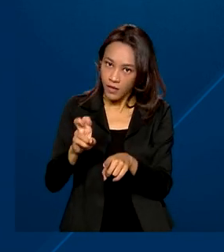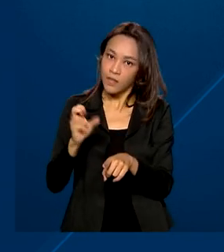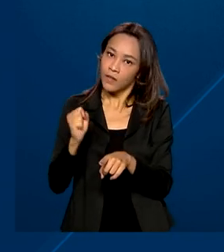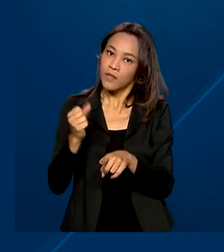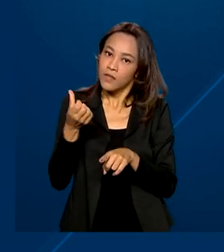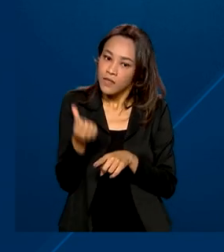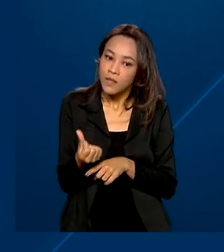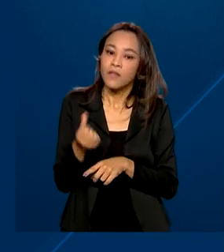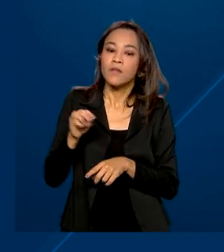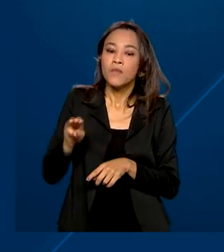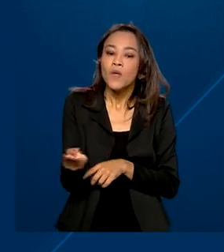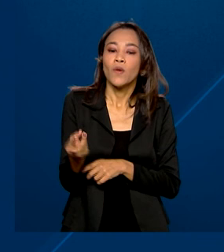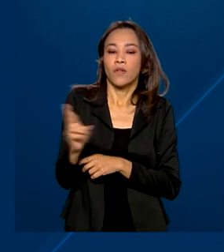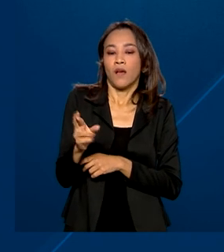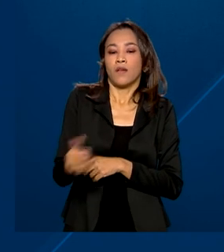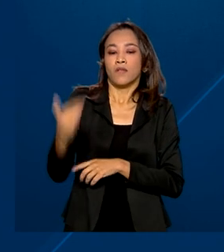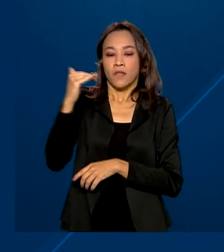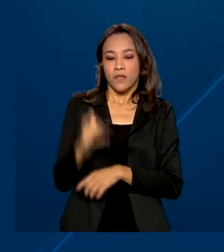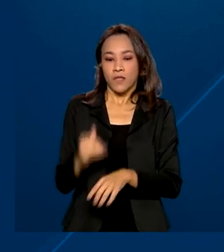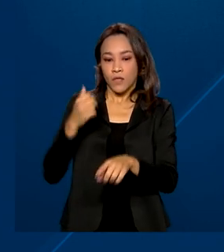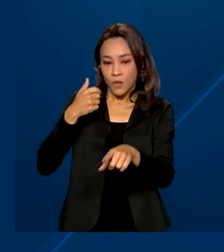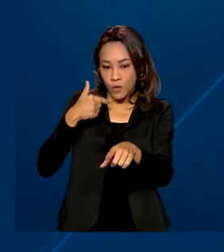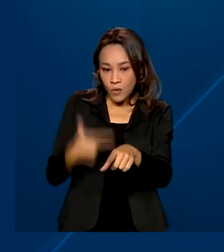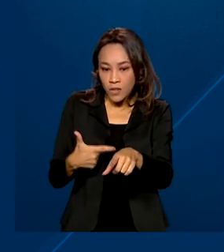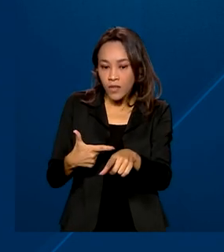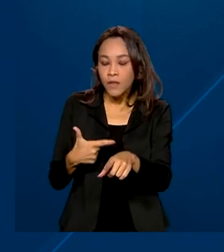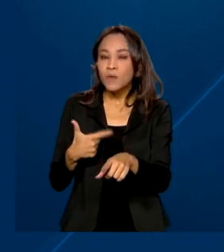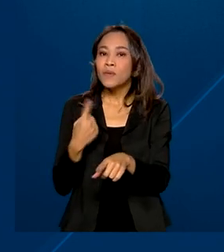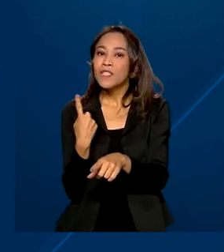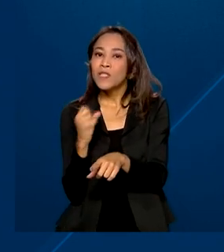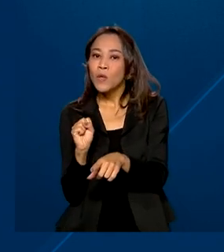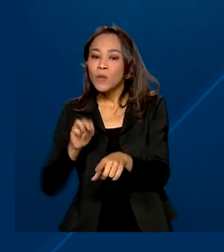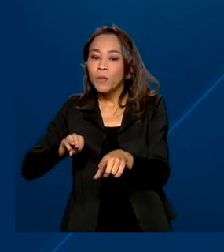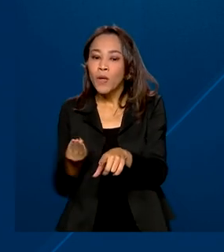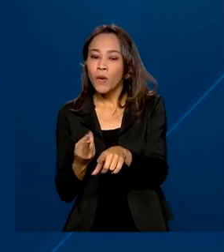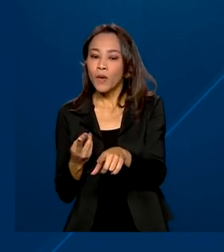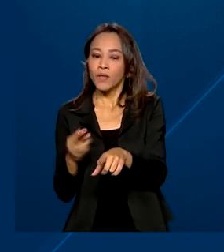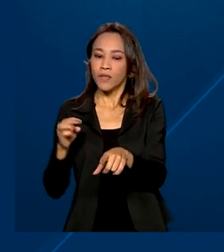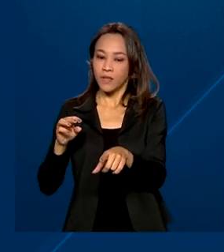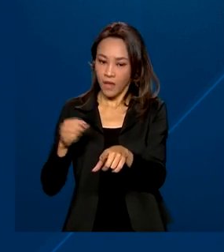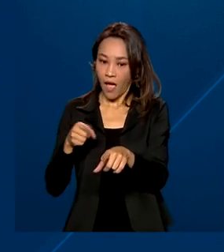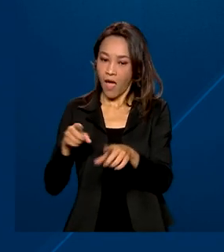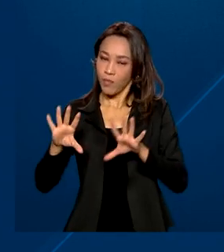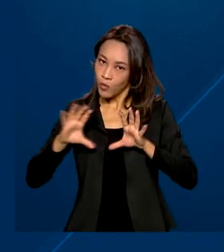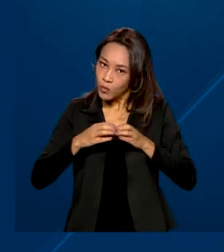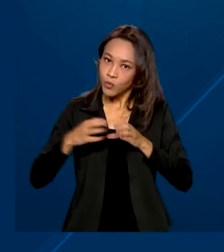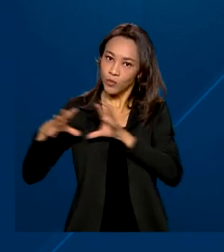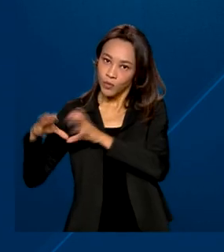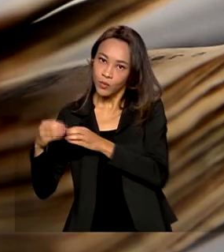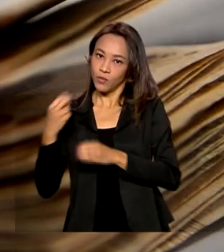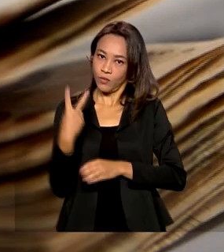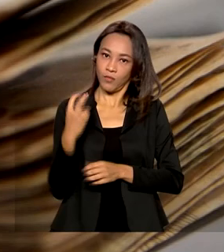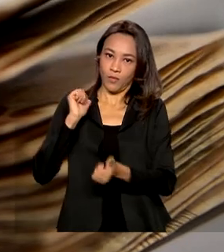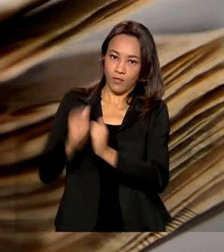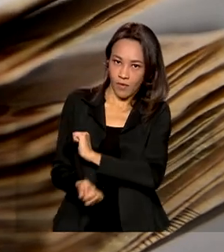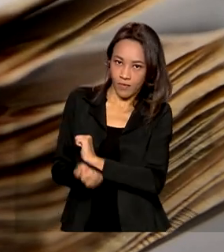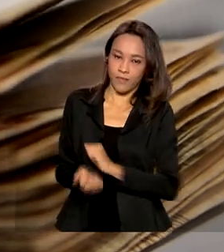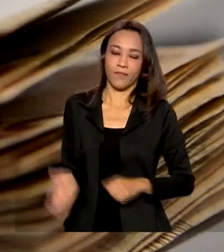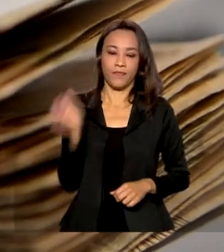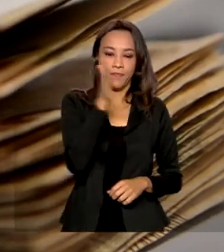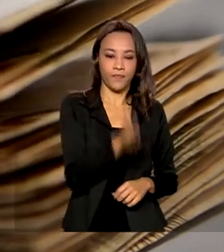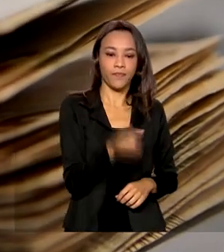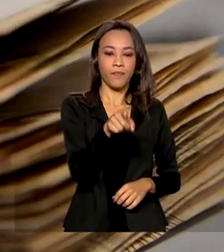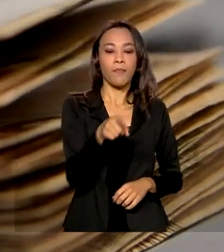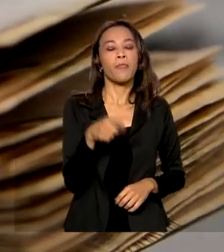reais, sendo que cerca de 218 milhões foram para os comitês olímpico e paralímpico. Além de